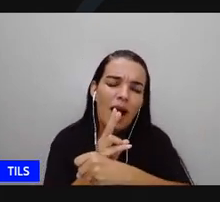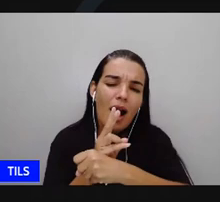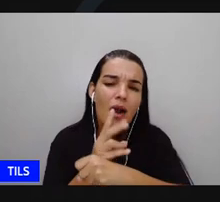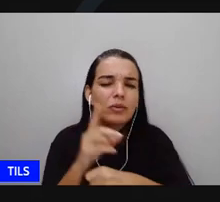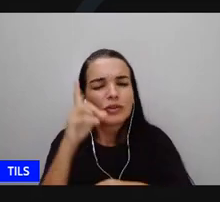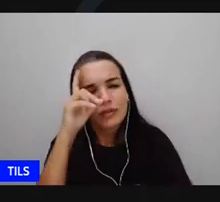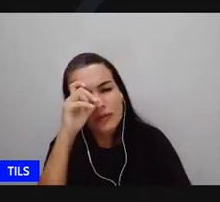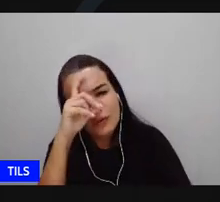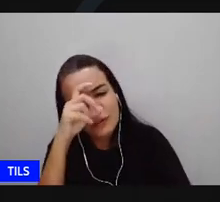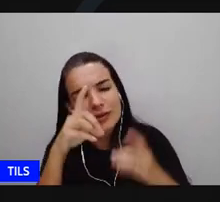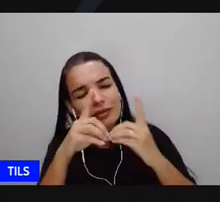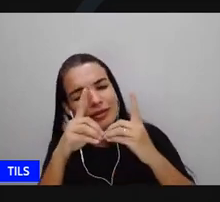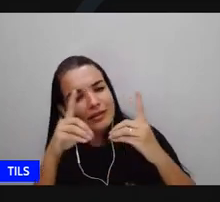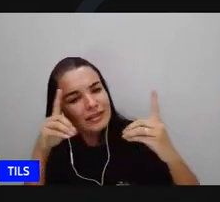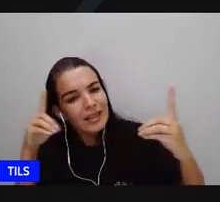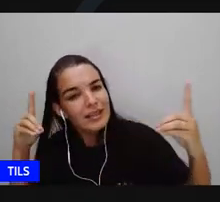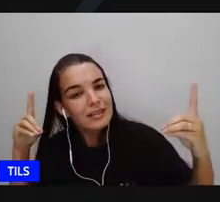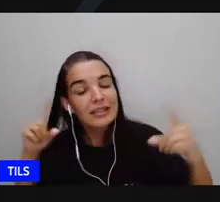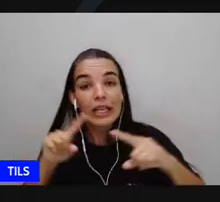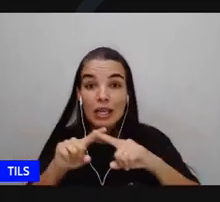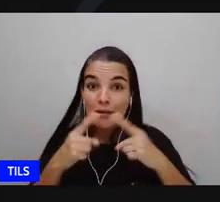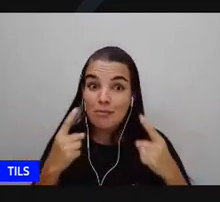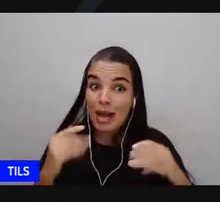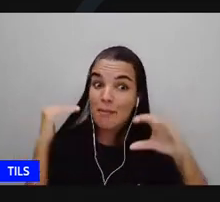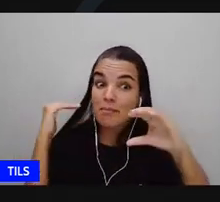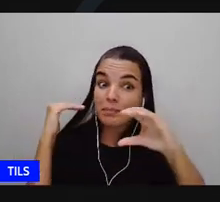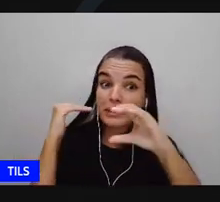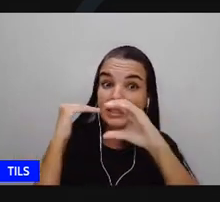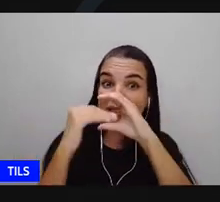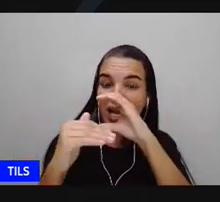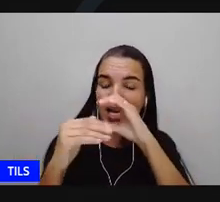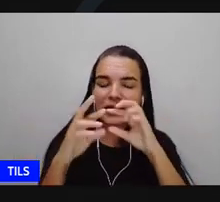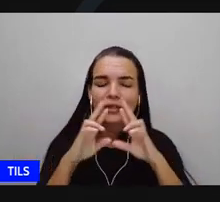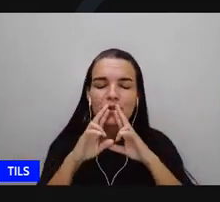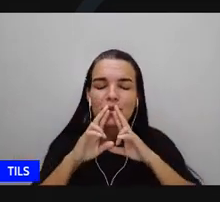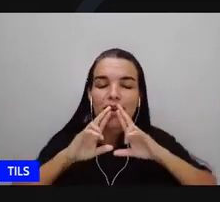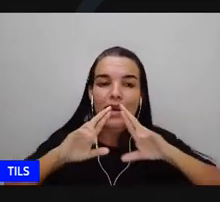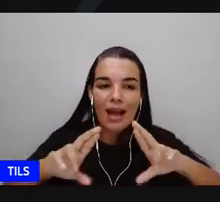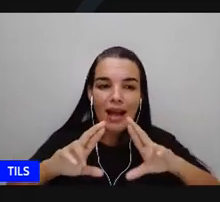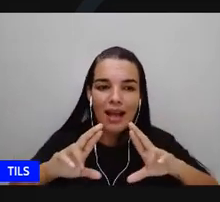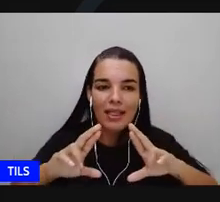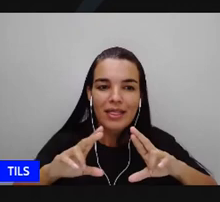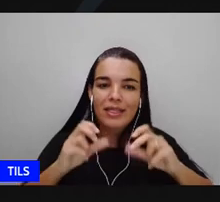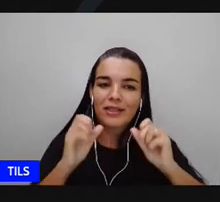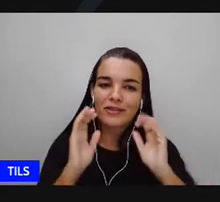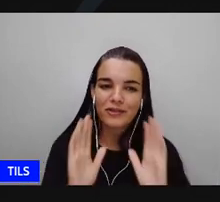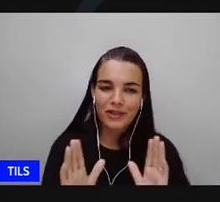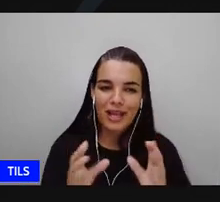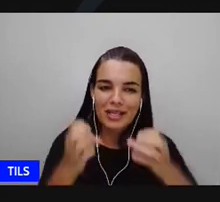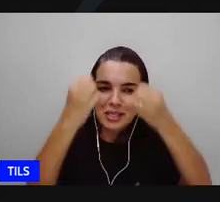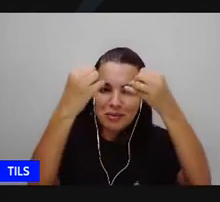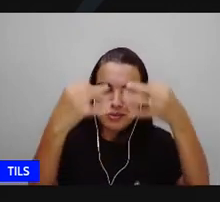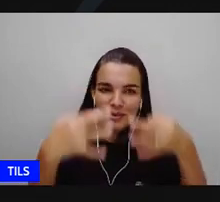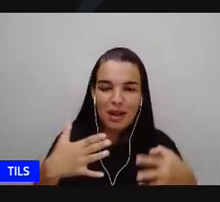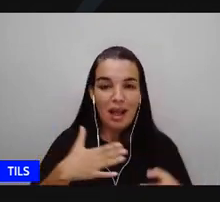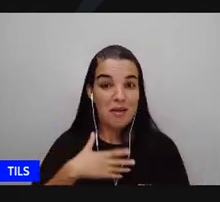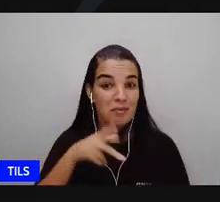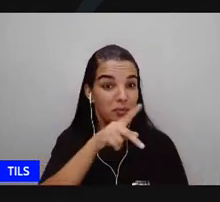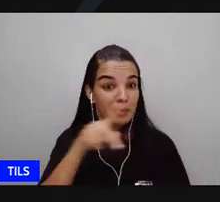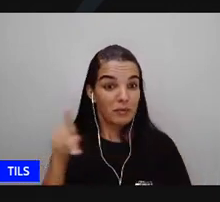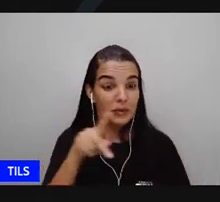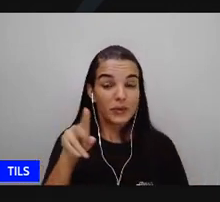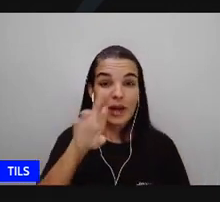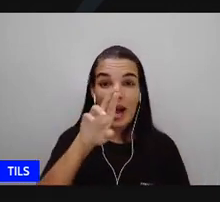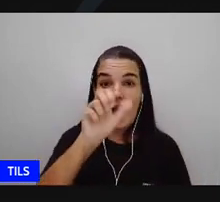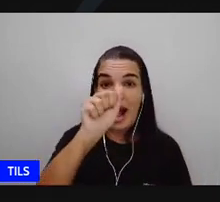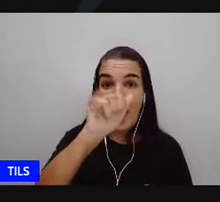momento distante mas a mensagem e o recado fica dado não é? então eu sou professora Railda